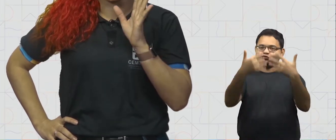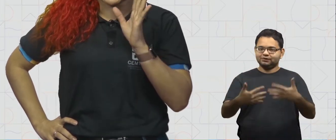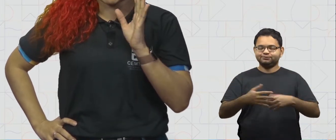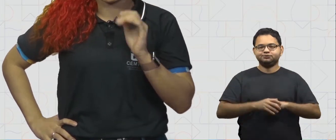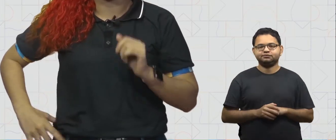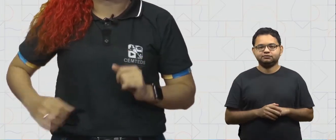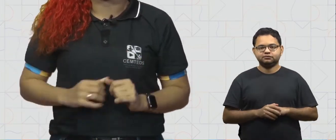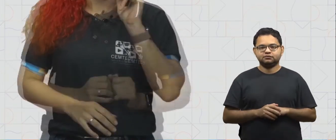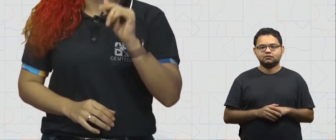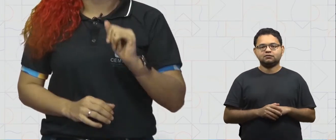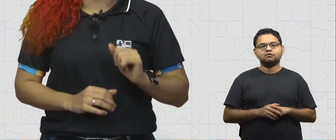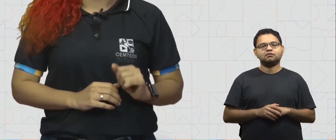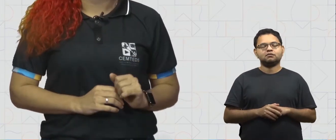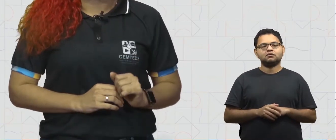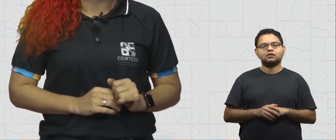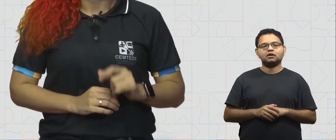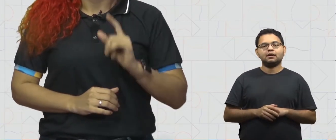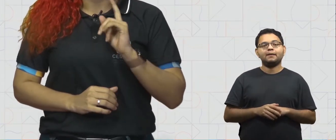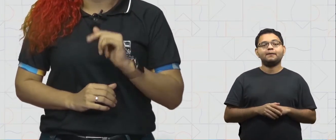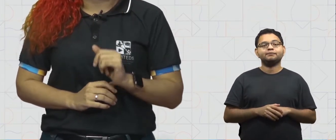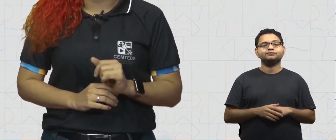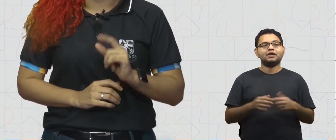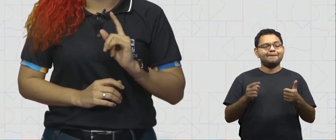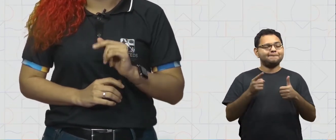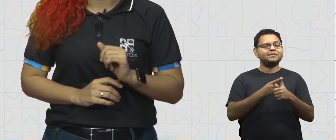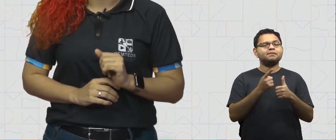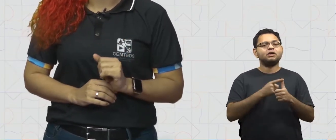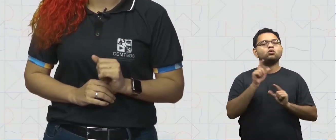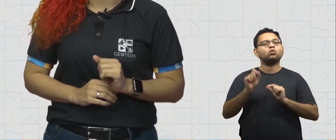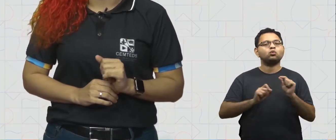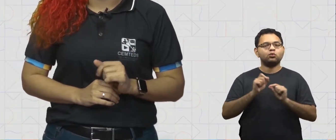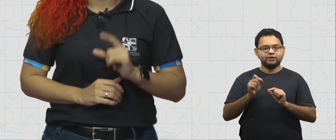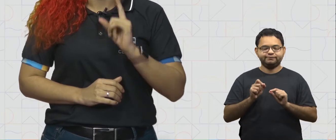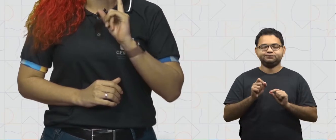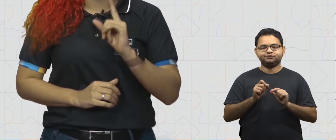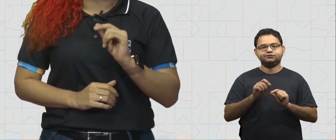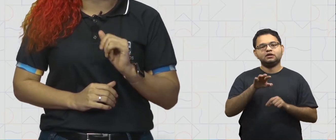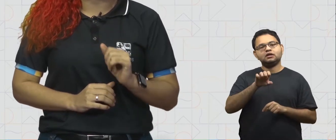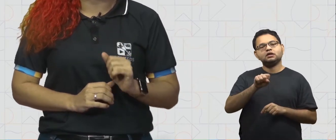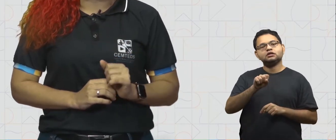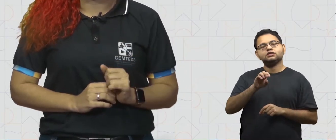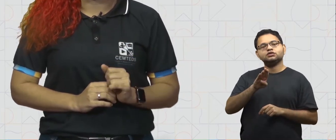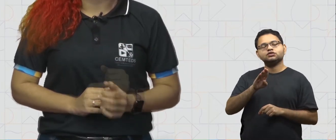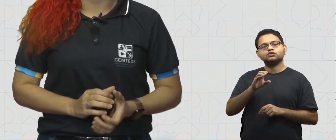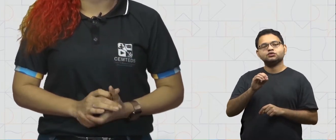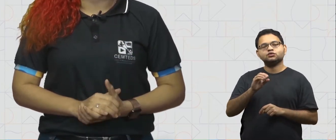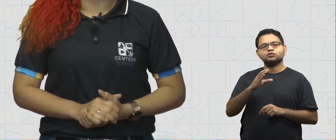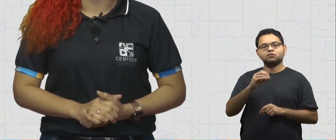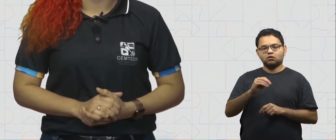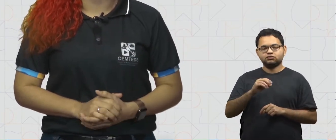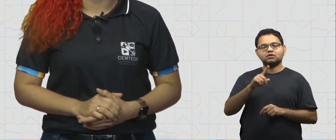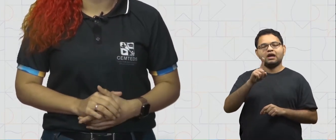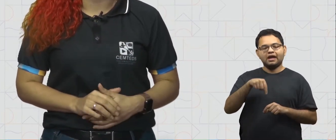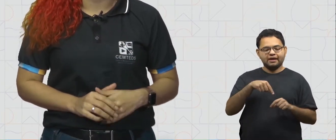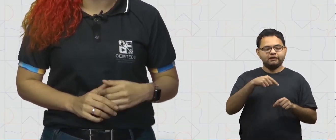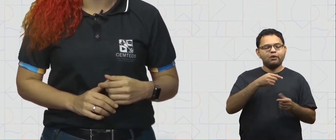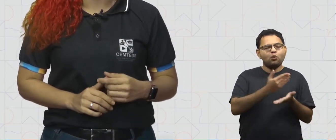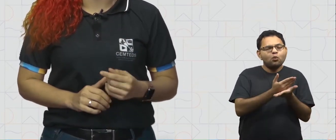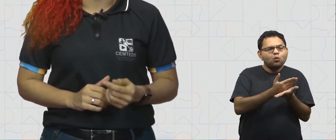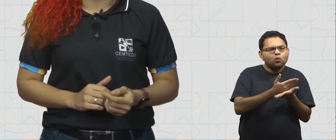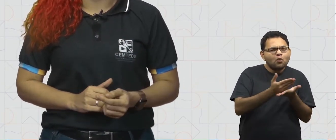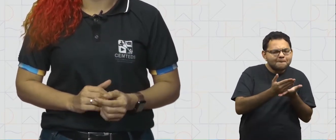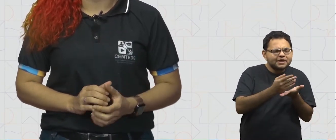vamos lá aprender! Para começar, primeiro vamos entender o que é um esboço. O esboço são os